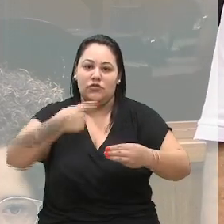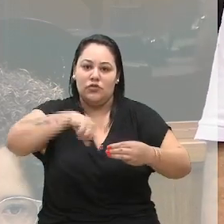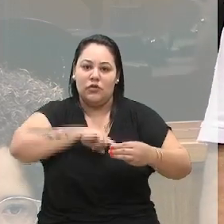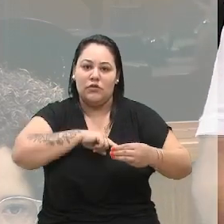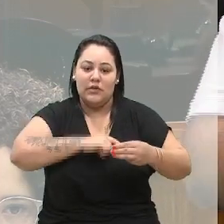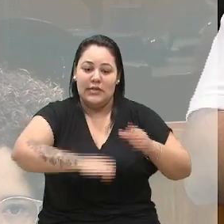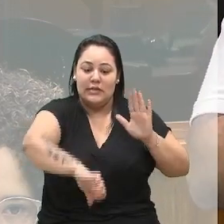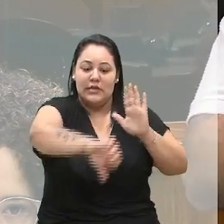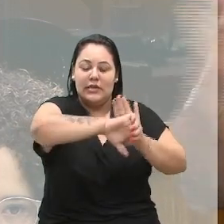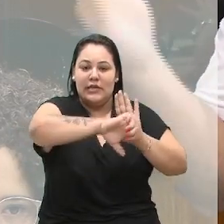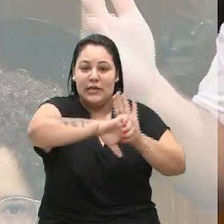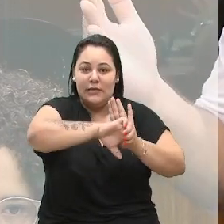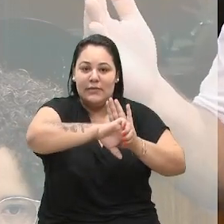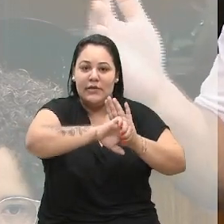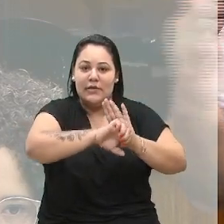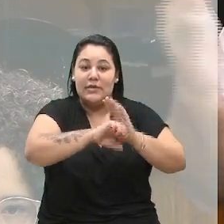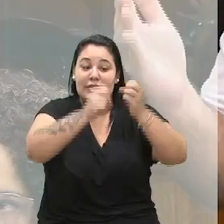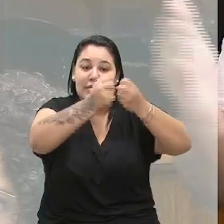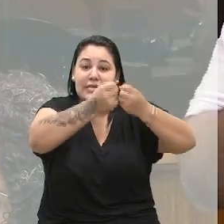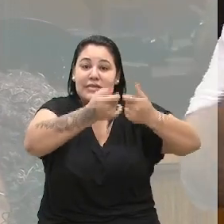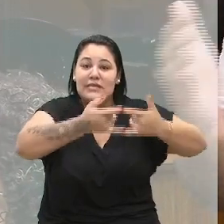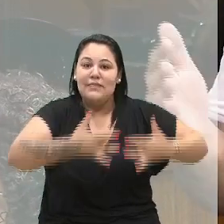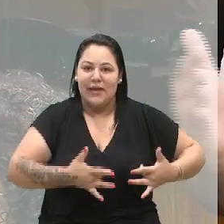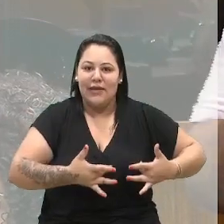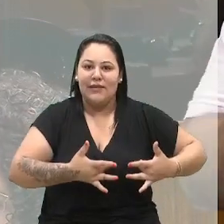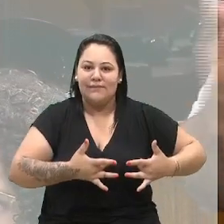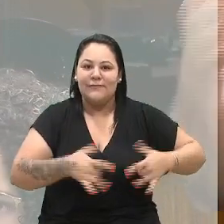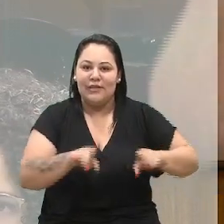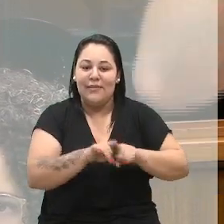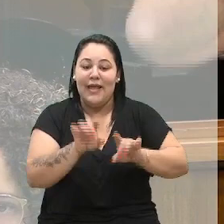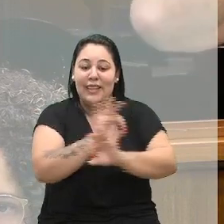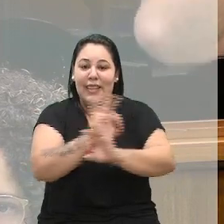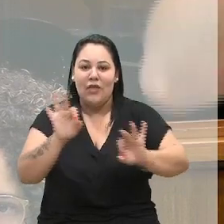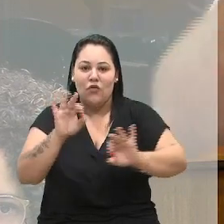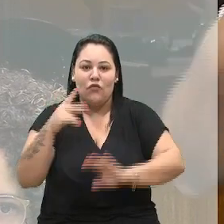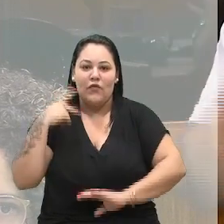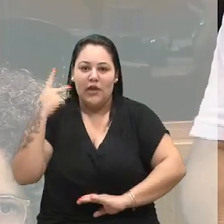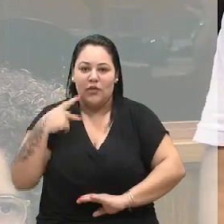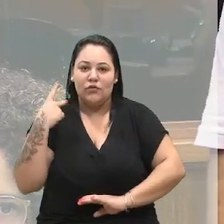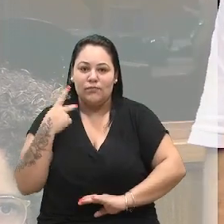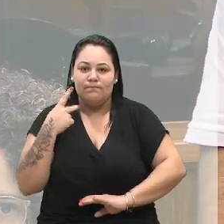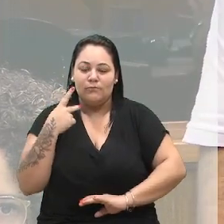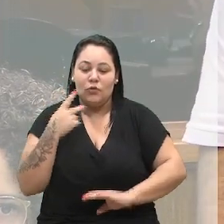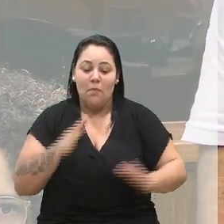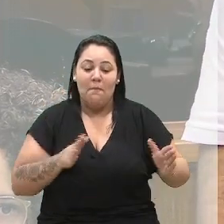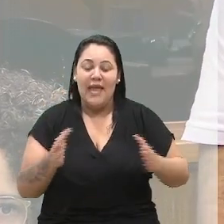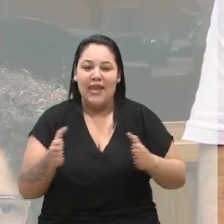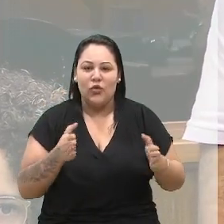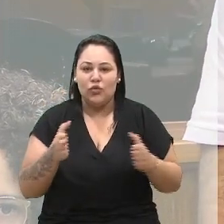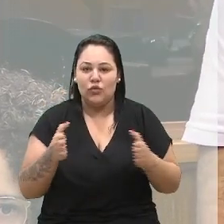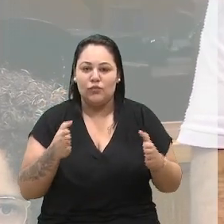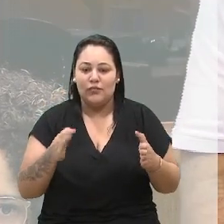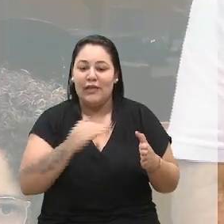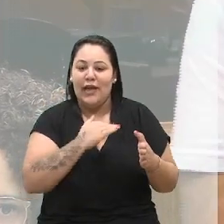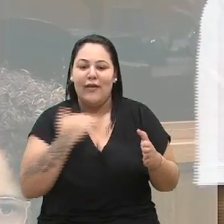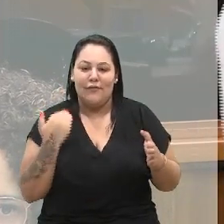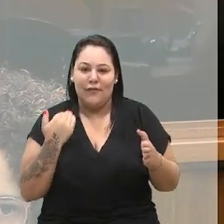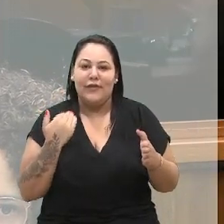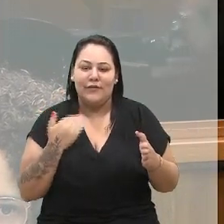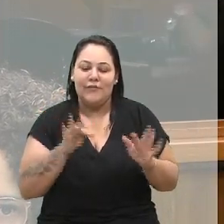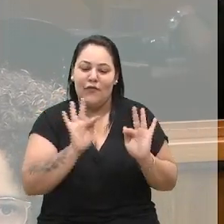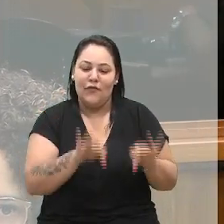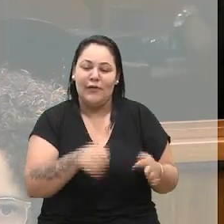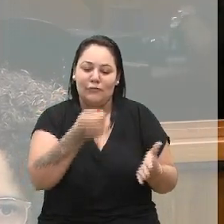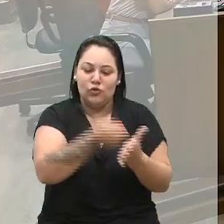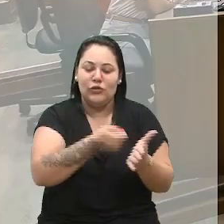se elucide e para que nenhum vereador ou político, no exercício do mandato da democracia, tenha sua vida ceifada lutando pelos